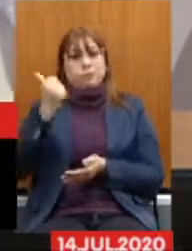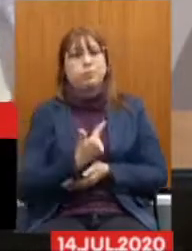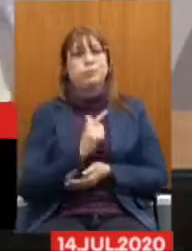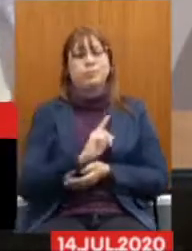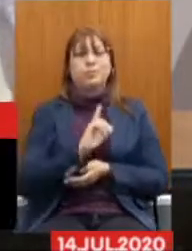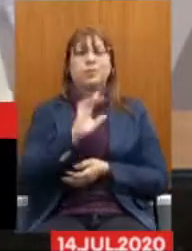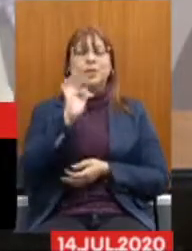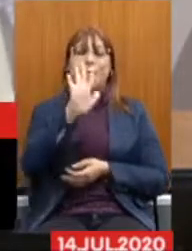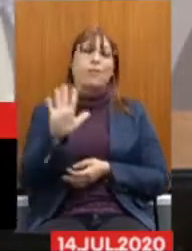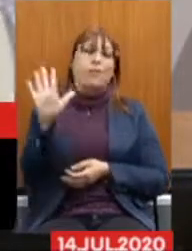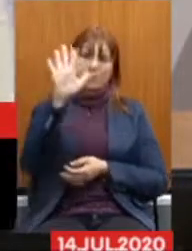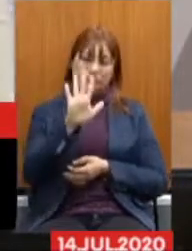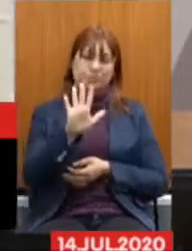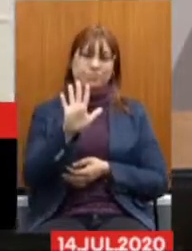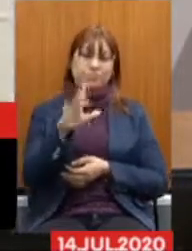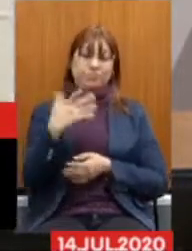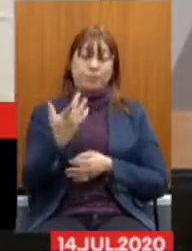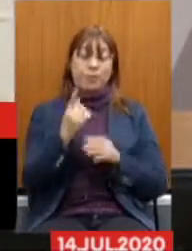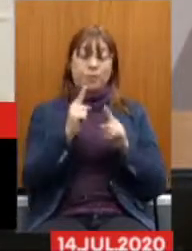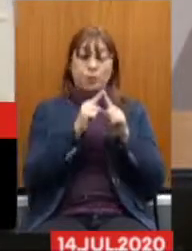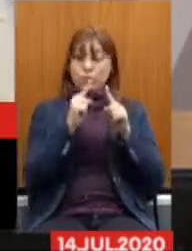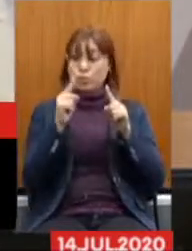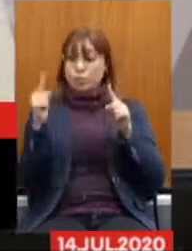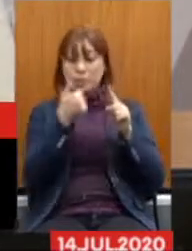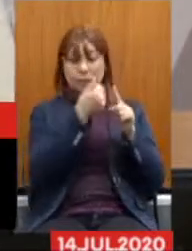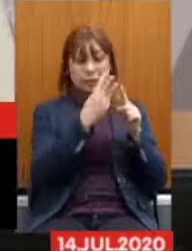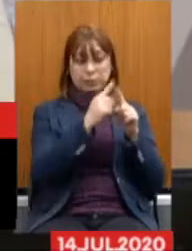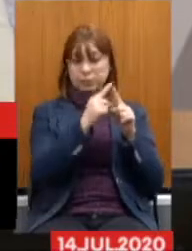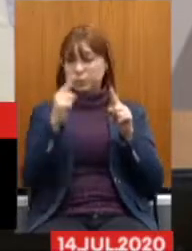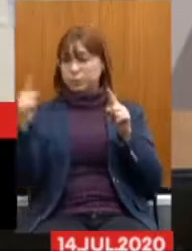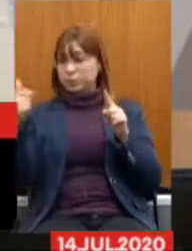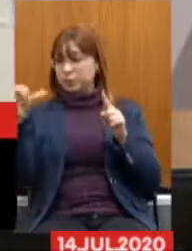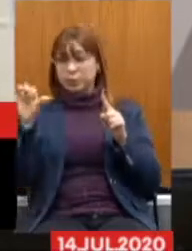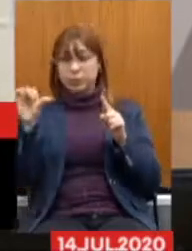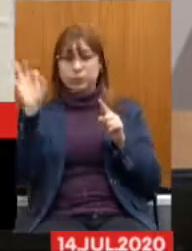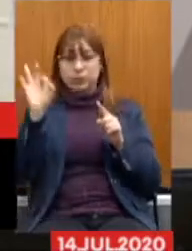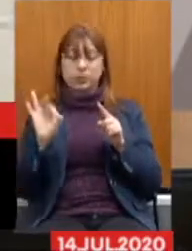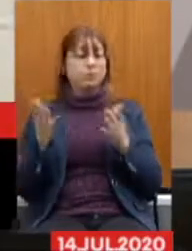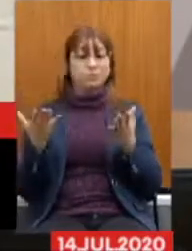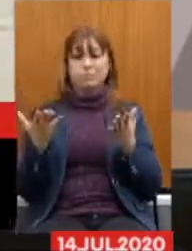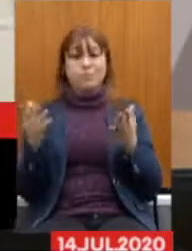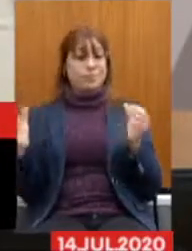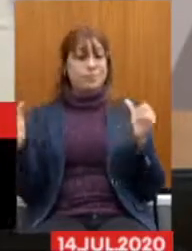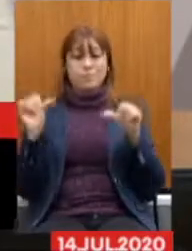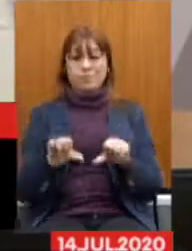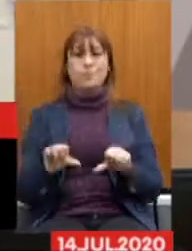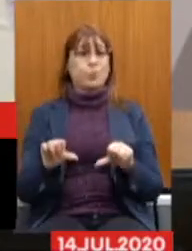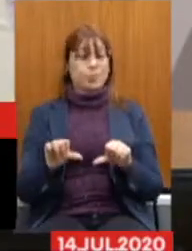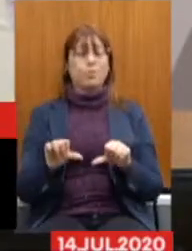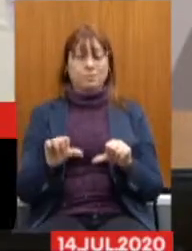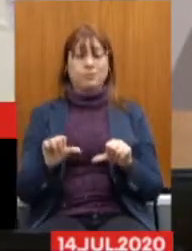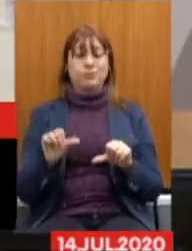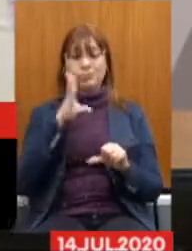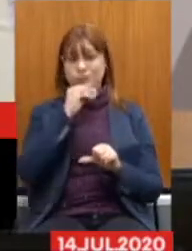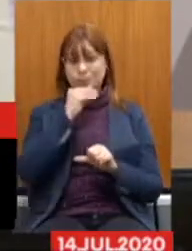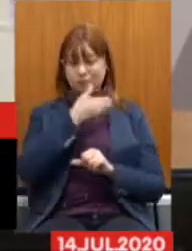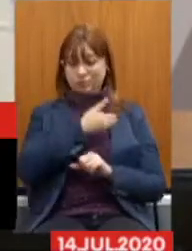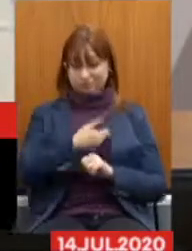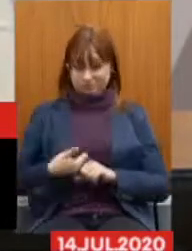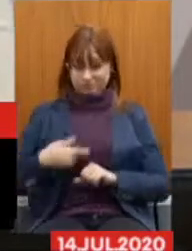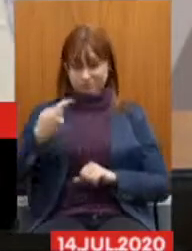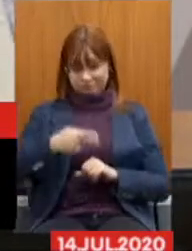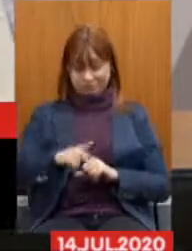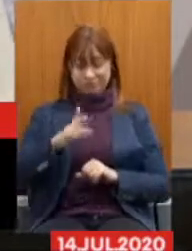escala Que varia De 13 A 19 Ela é pior Em todas As faixas Para o servidor Do estado Do que Para o servidor